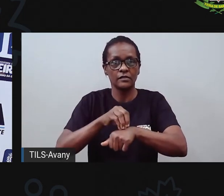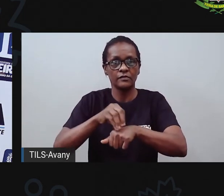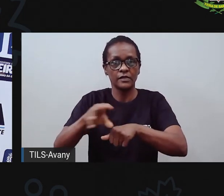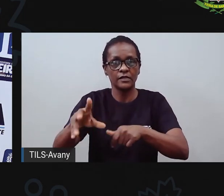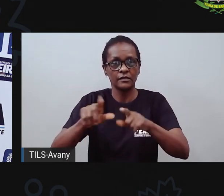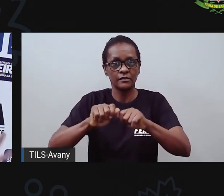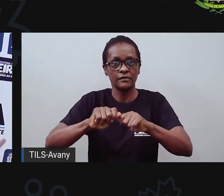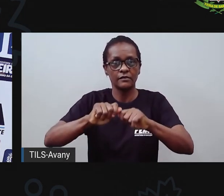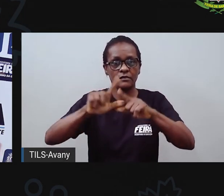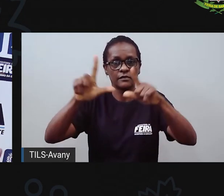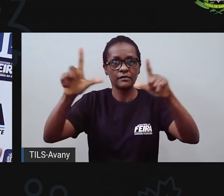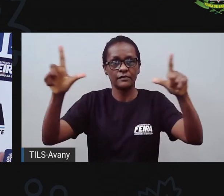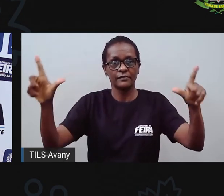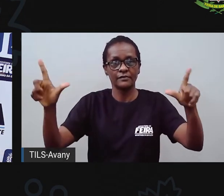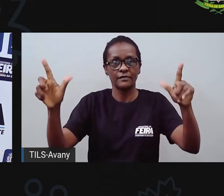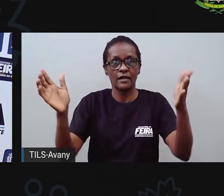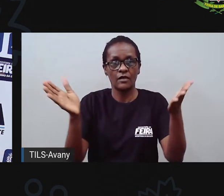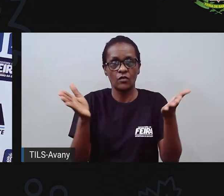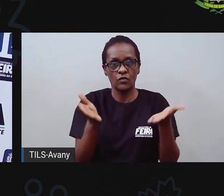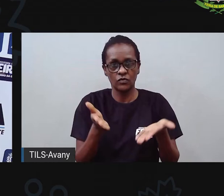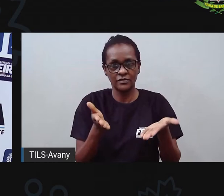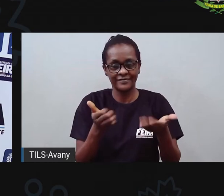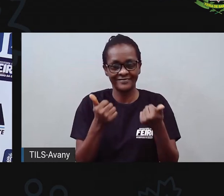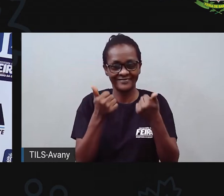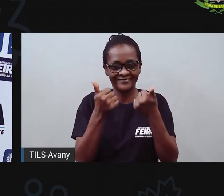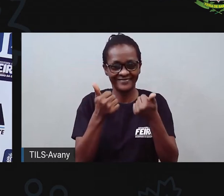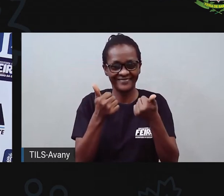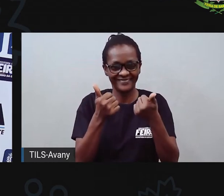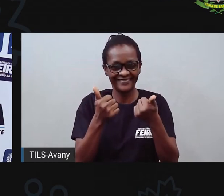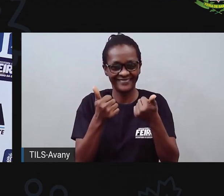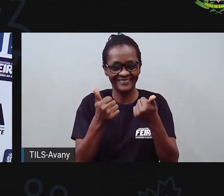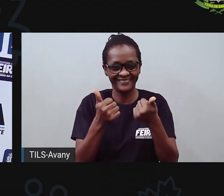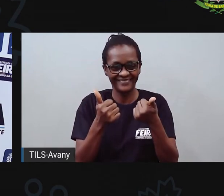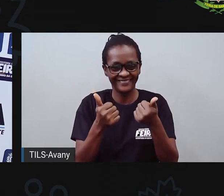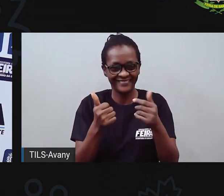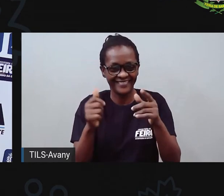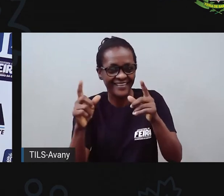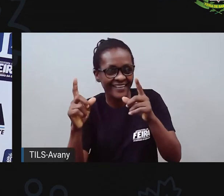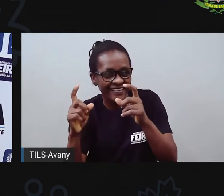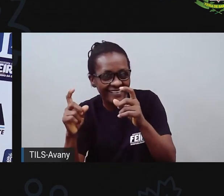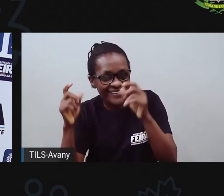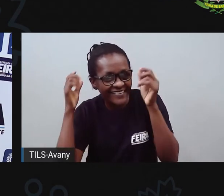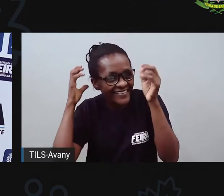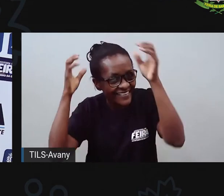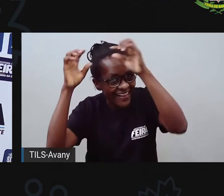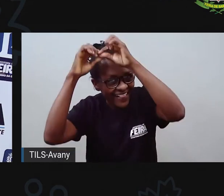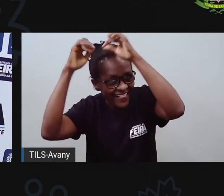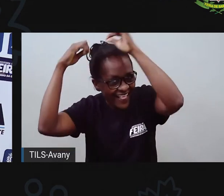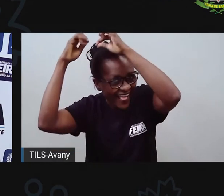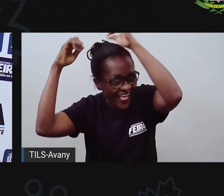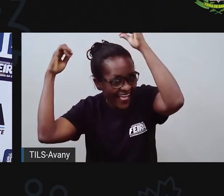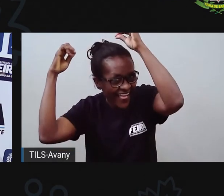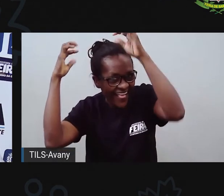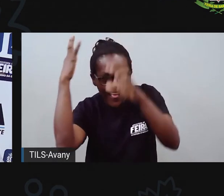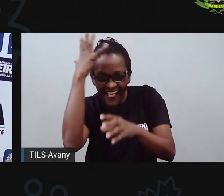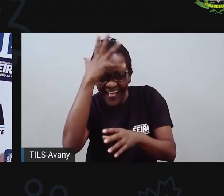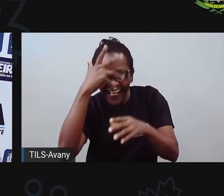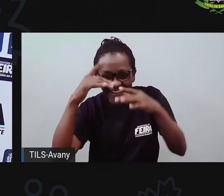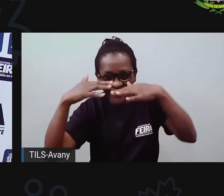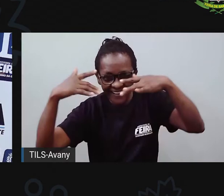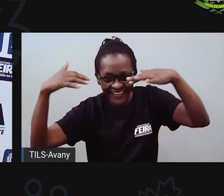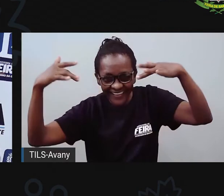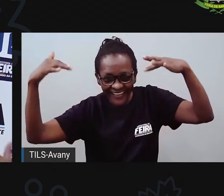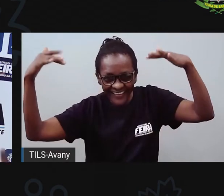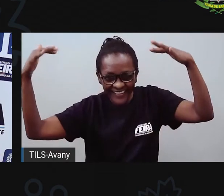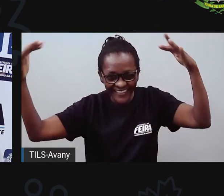já vai começar, mas antes de qualquer coisa, gente, dá um close aqui neste laço de hoje. Olha quanto brilho e quanto